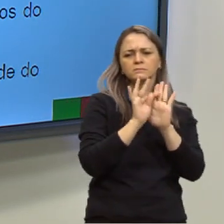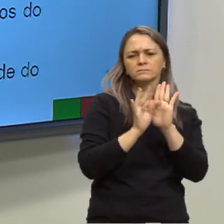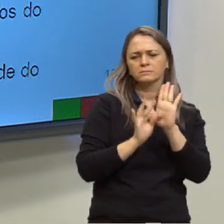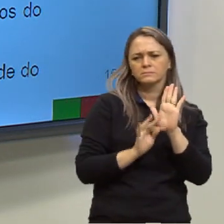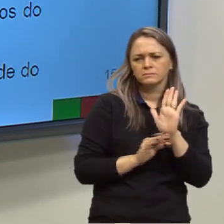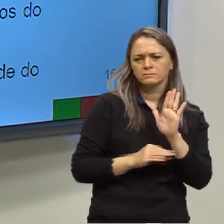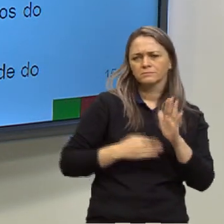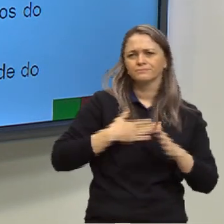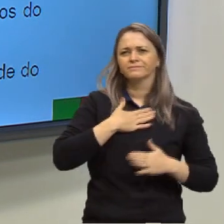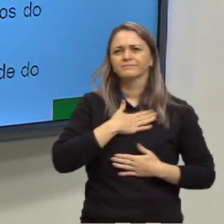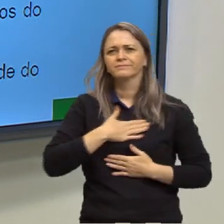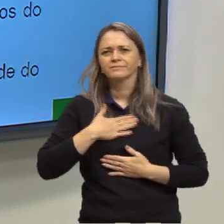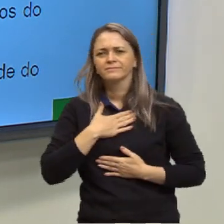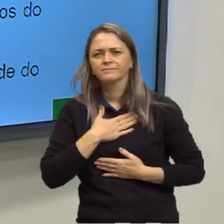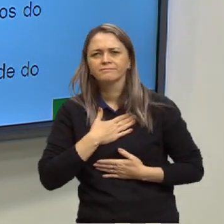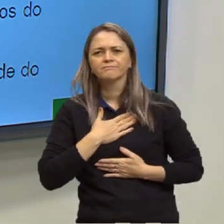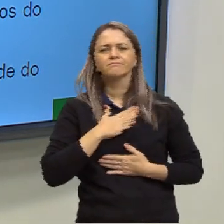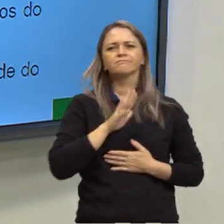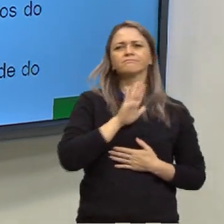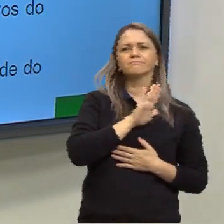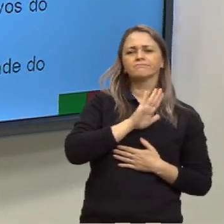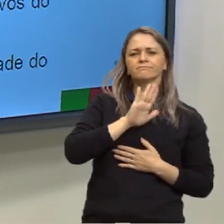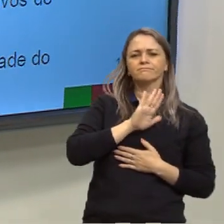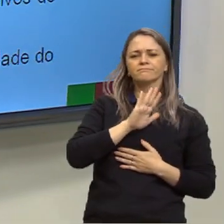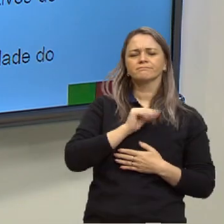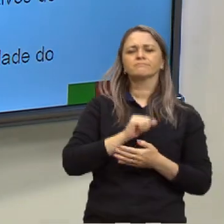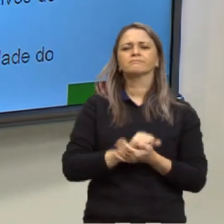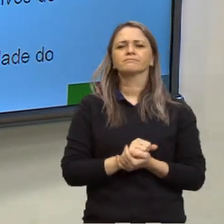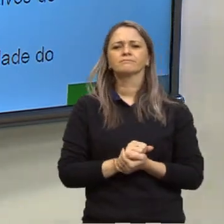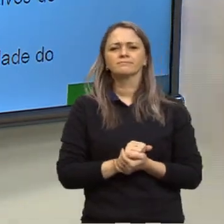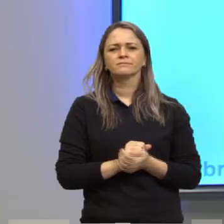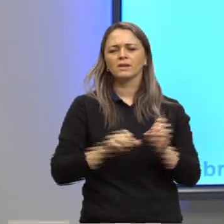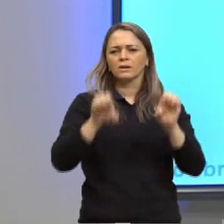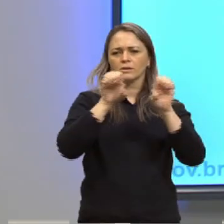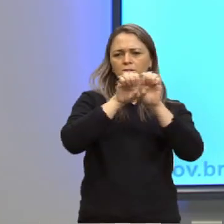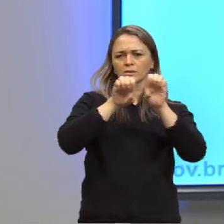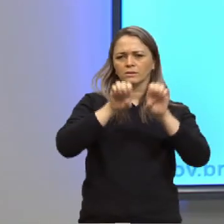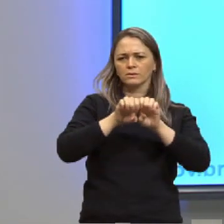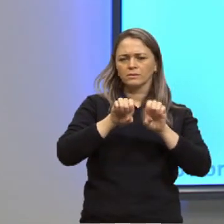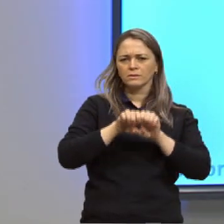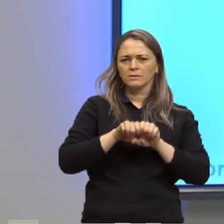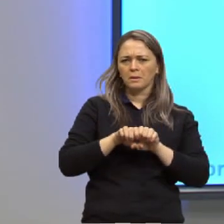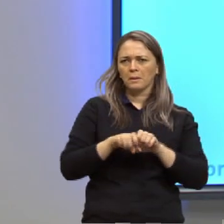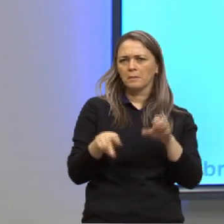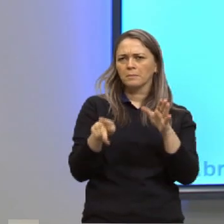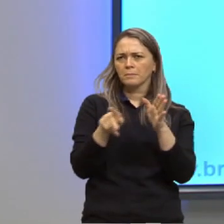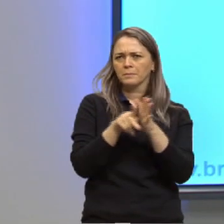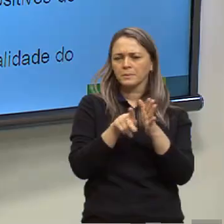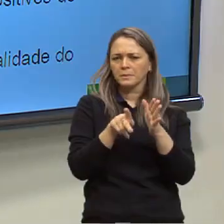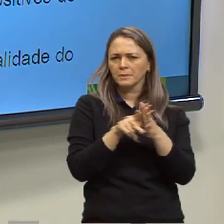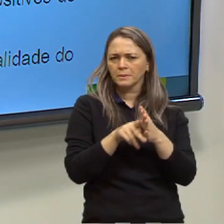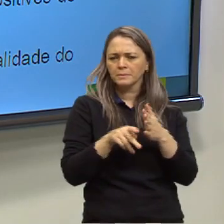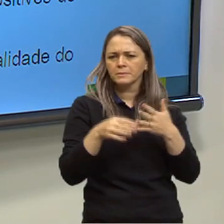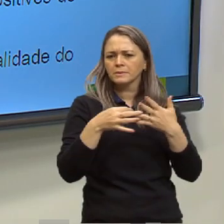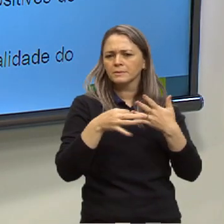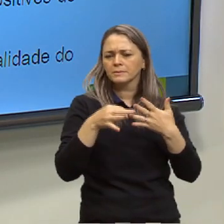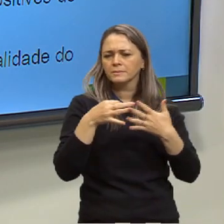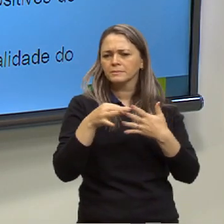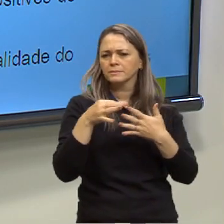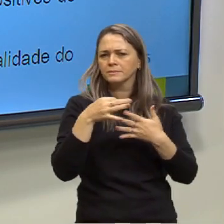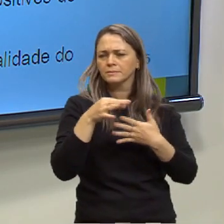saudação, né? E uma despedida. Isso é uma estrutura peculiar, né? Linguística daquele